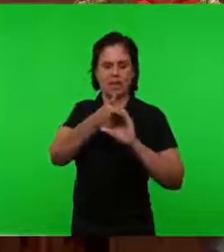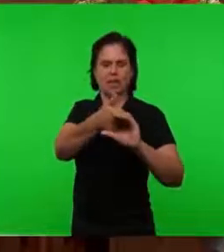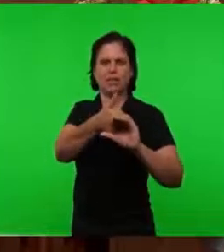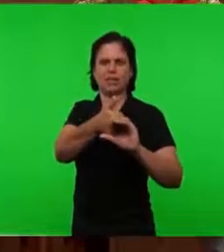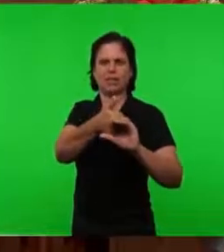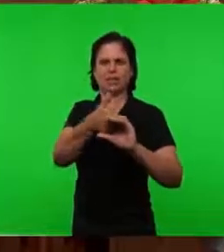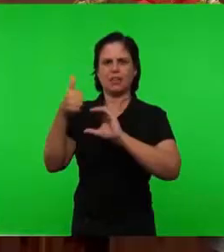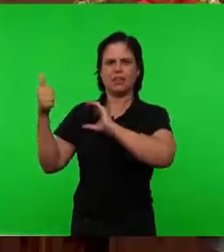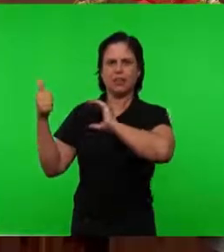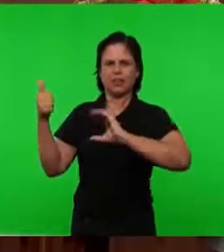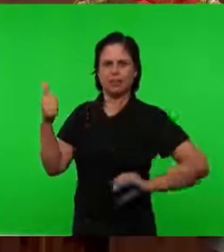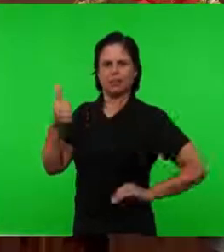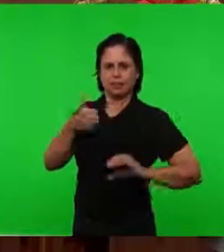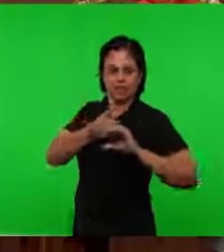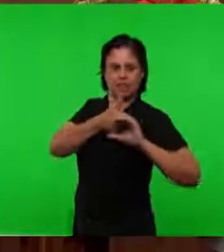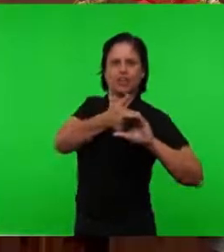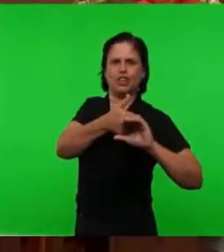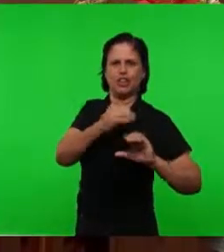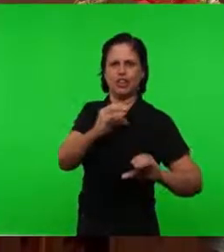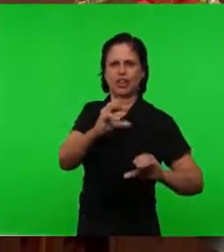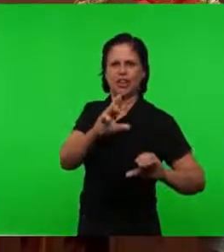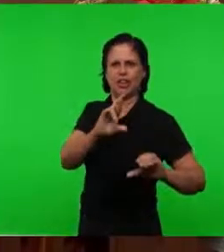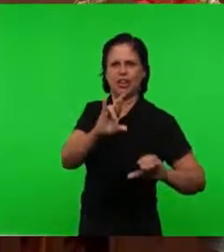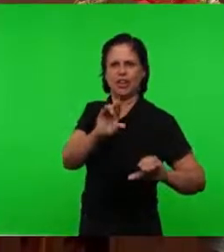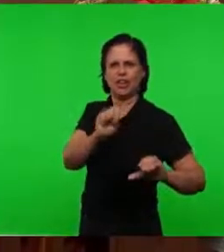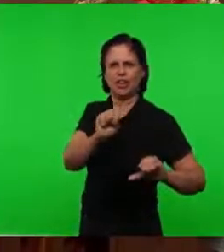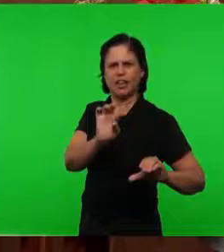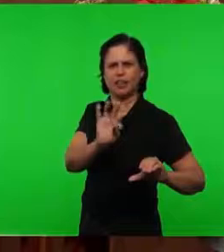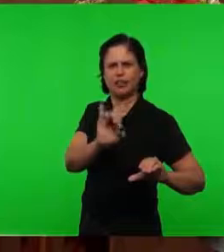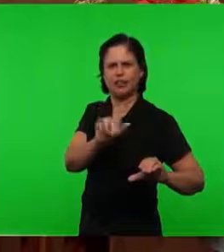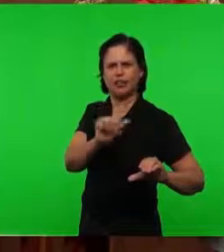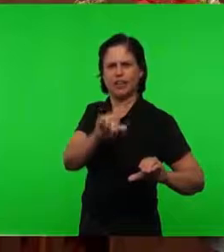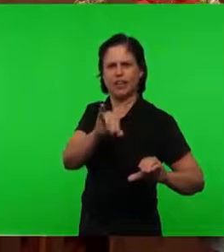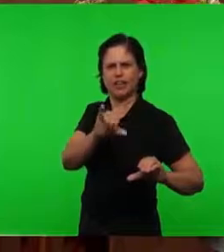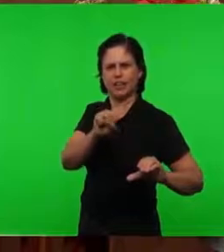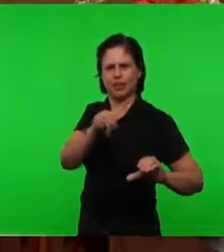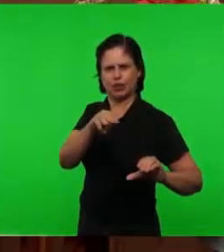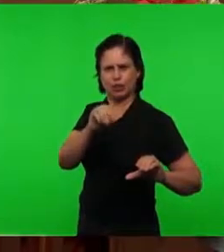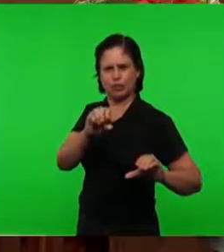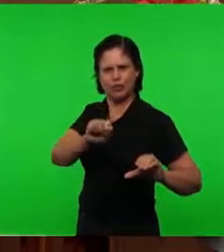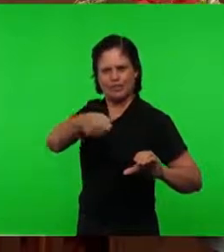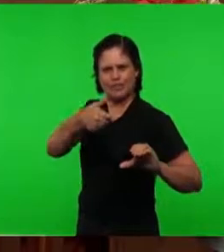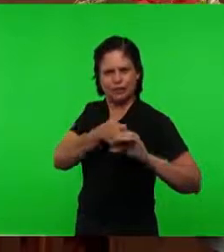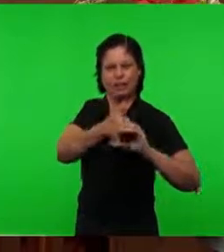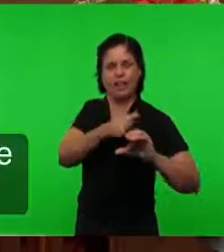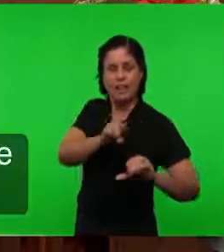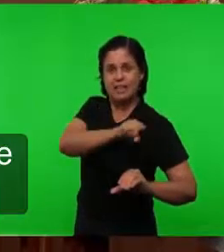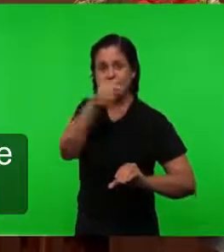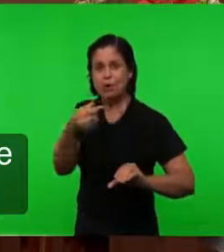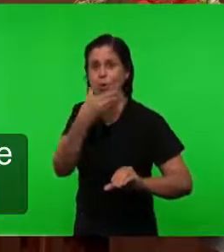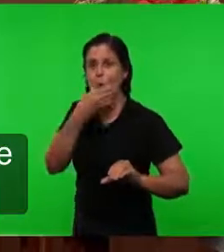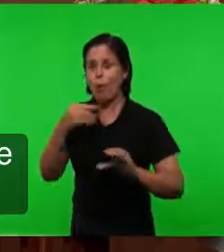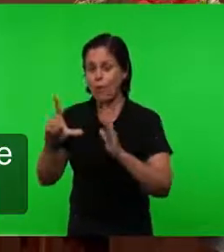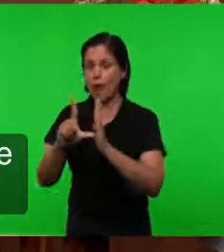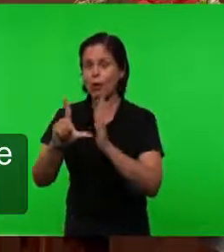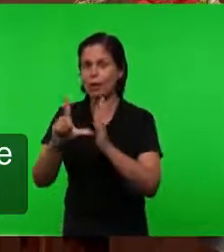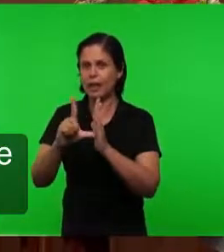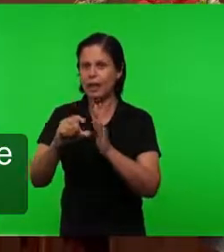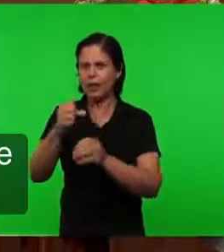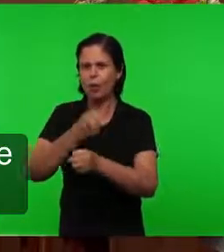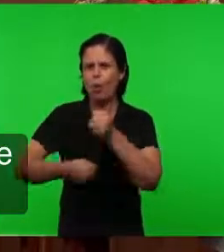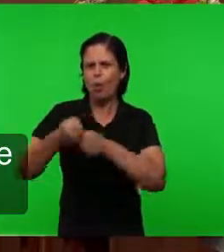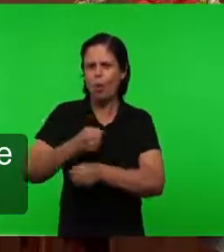Desse jeito E foi por isso Que Entra Agora Lutero 1517 E coloca